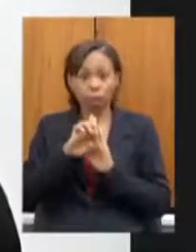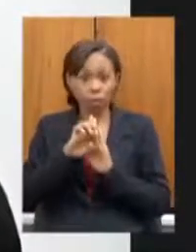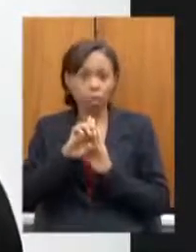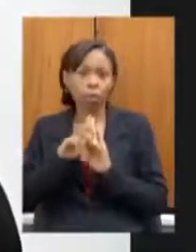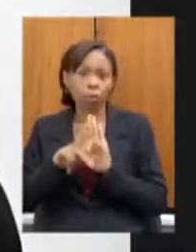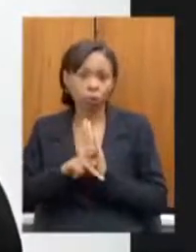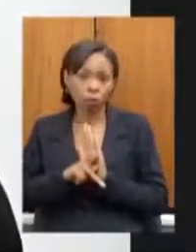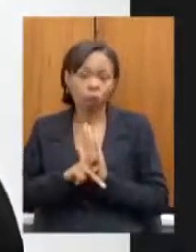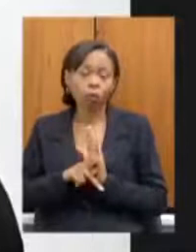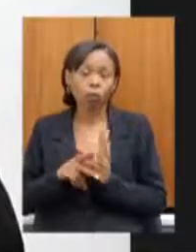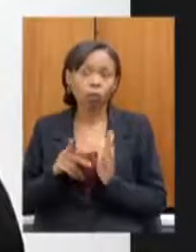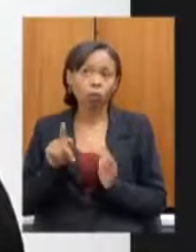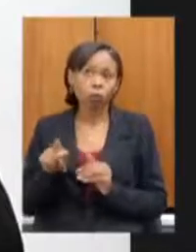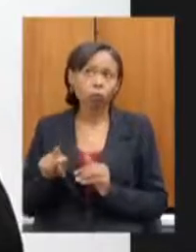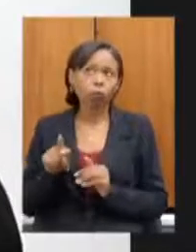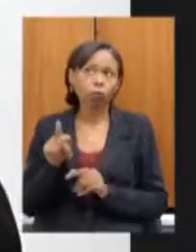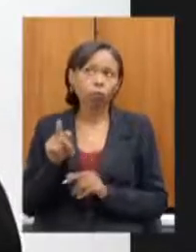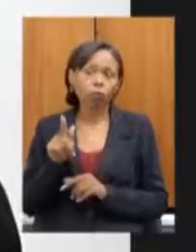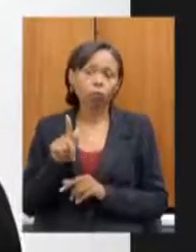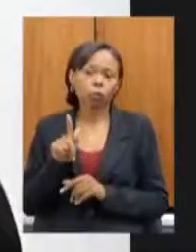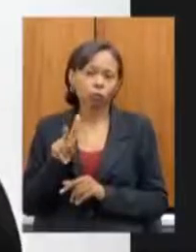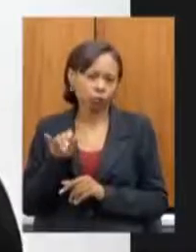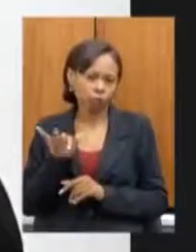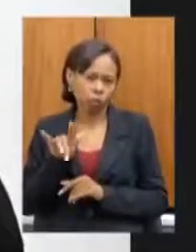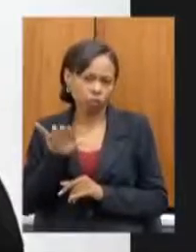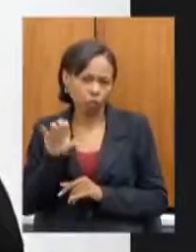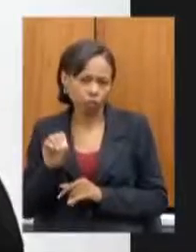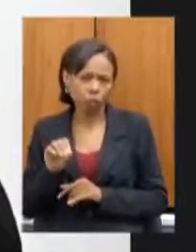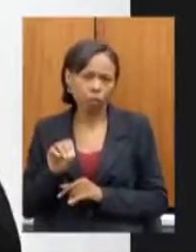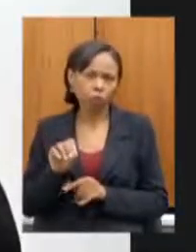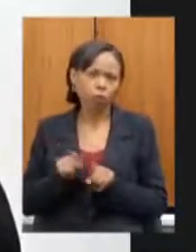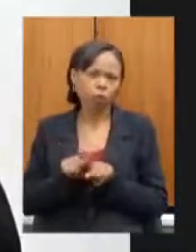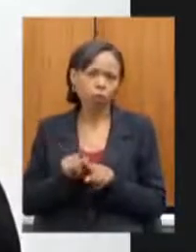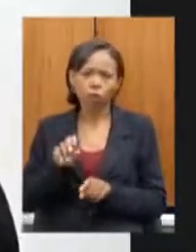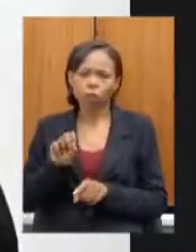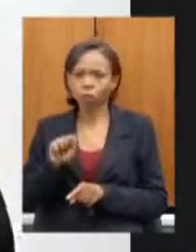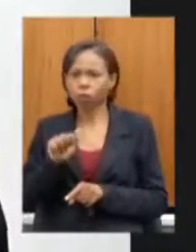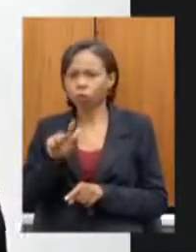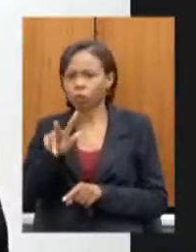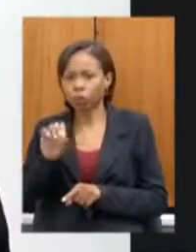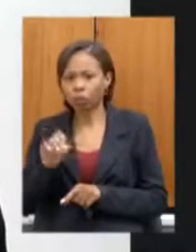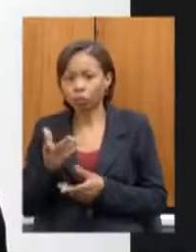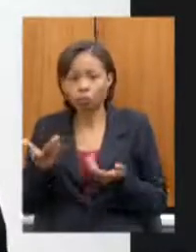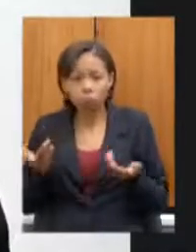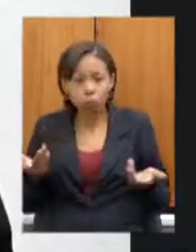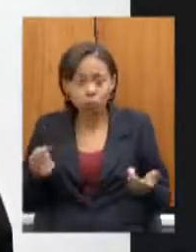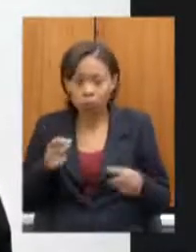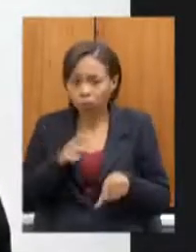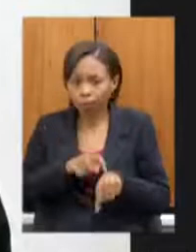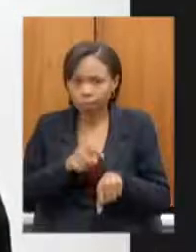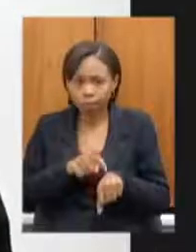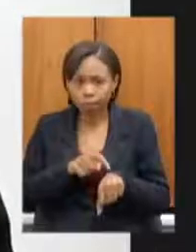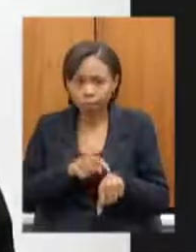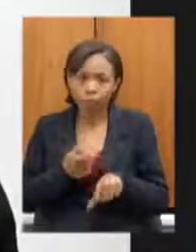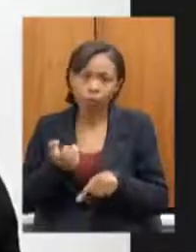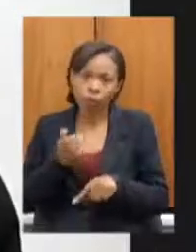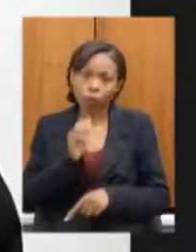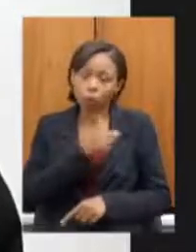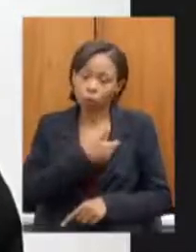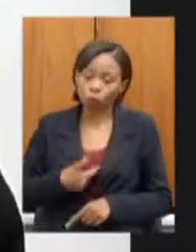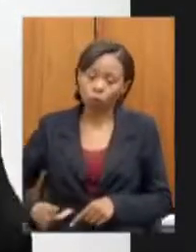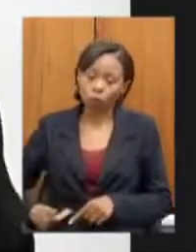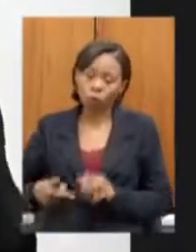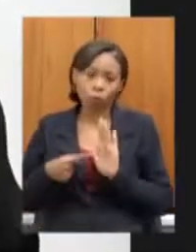juntamente com o deputado Sabe e outros mais permitiu que o estado assim fizesse não seria a hora do estado efetivamente